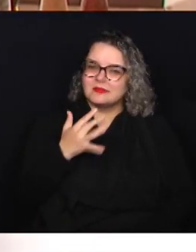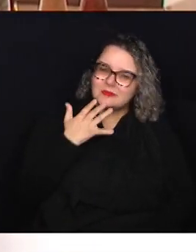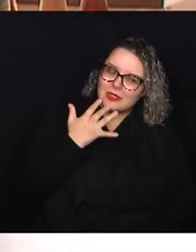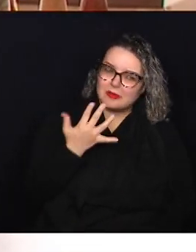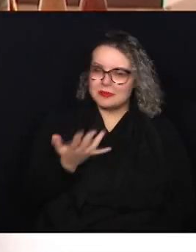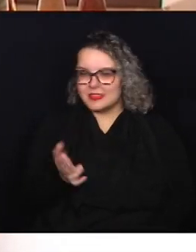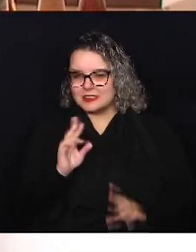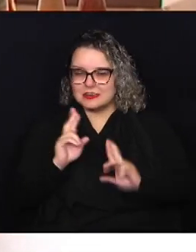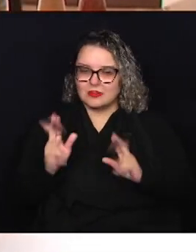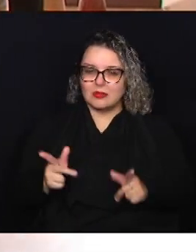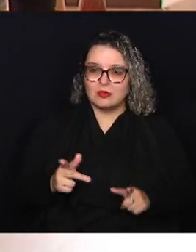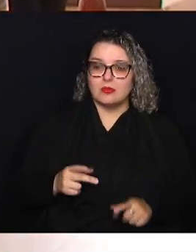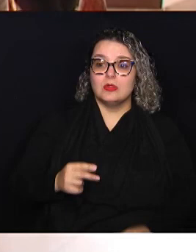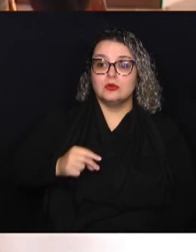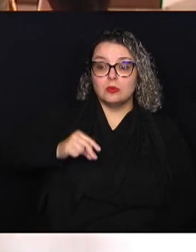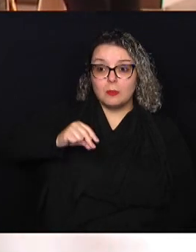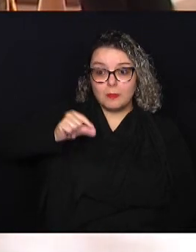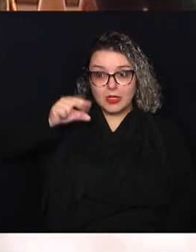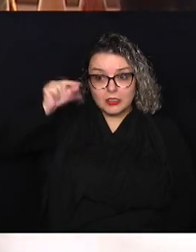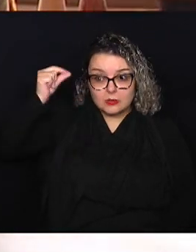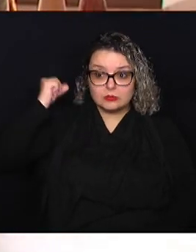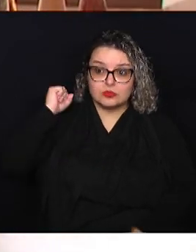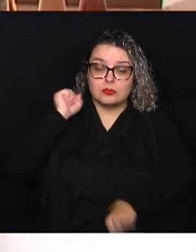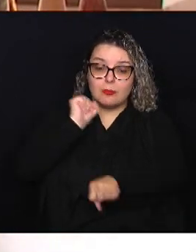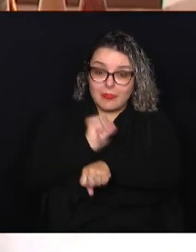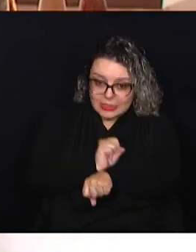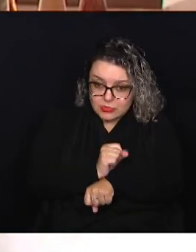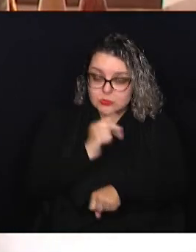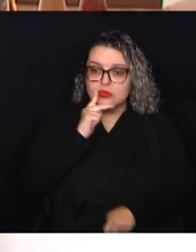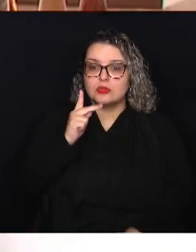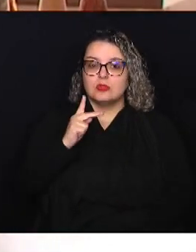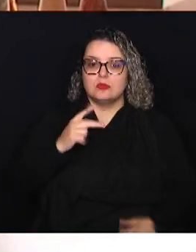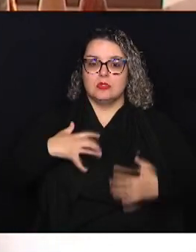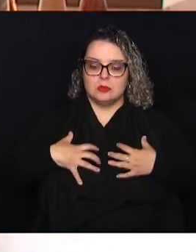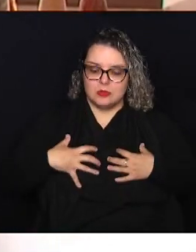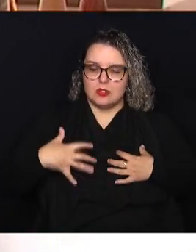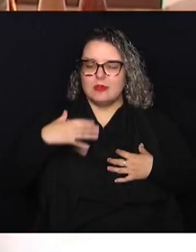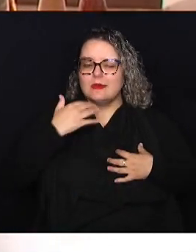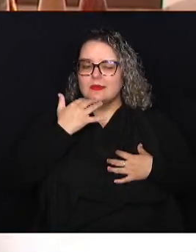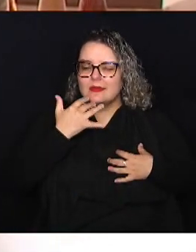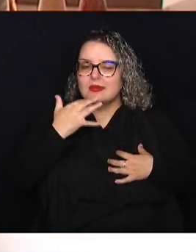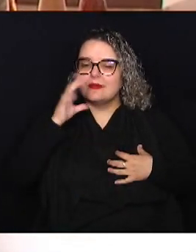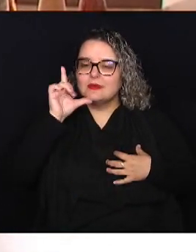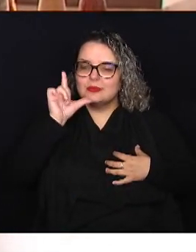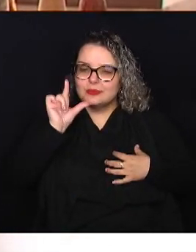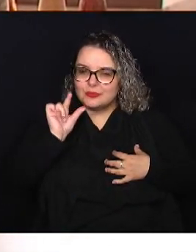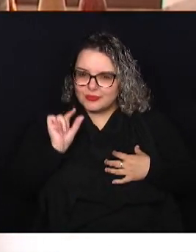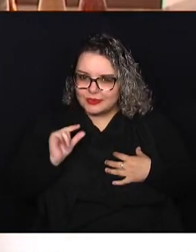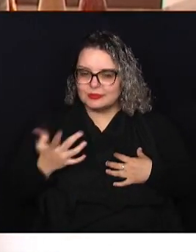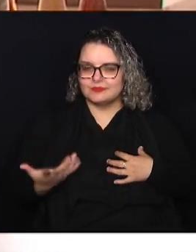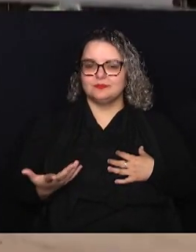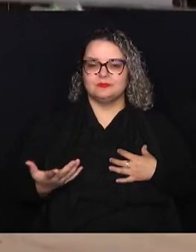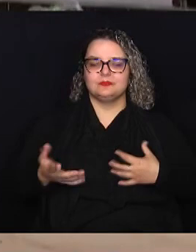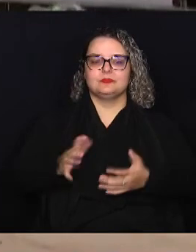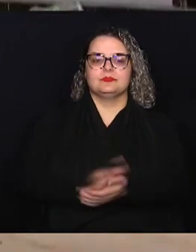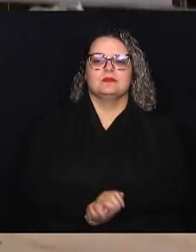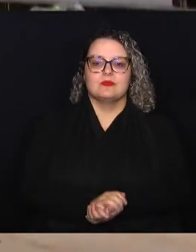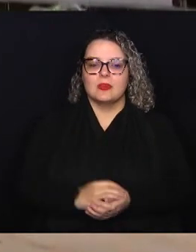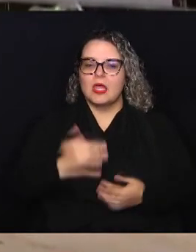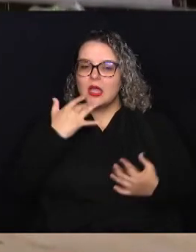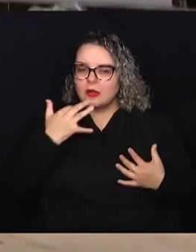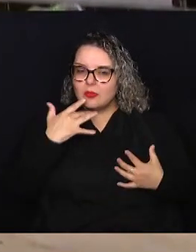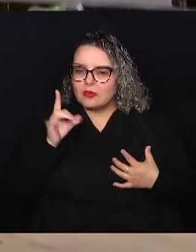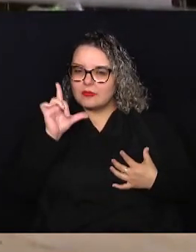mais tempo ela parou de fumar, mais esse pulmão vai clareando, vamos dizer assim. Bom, como que surgiu essa ideia,